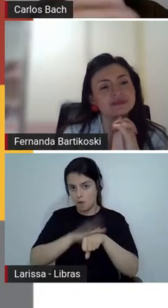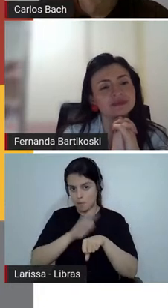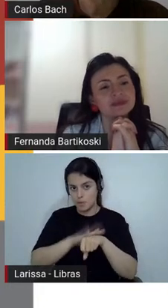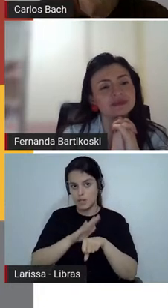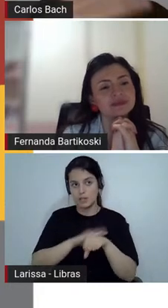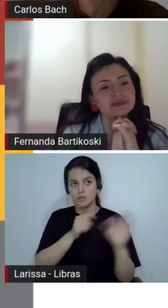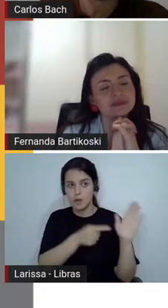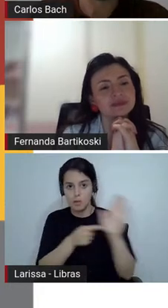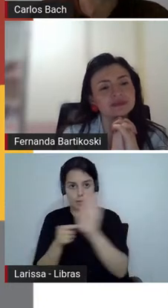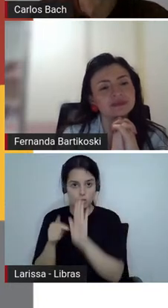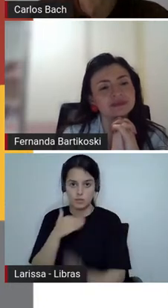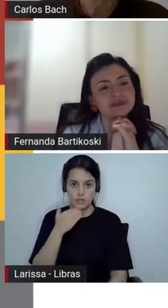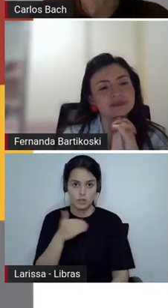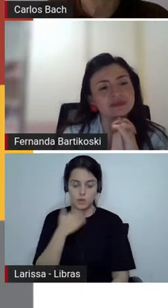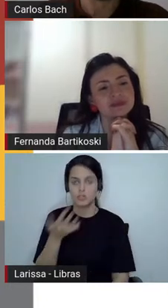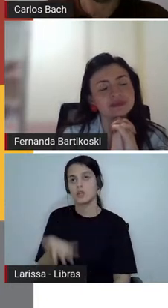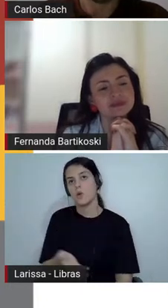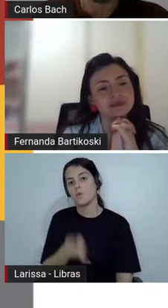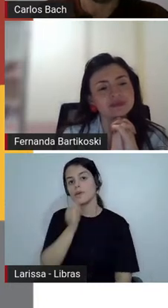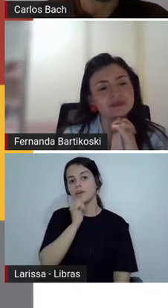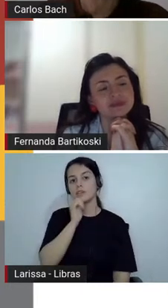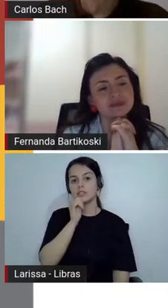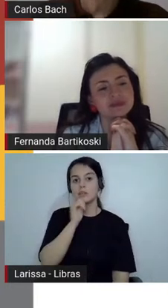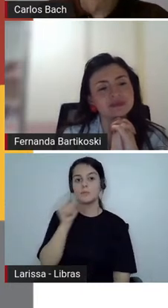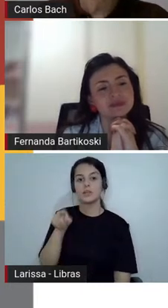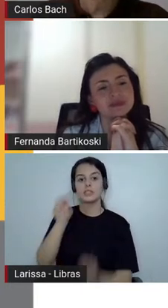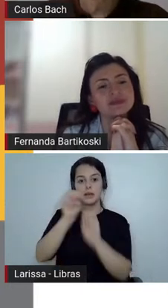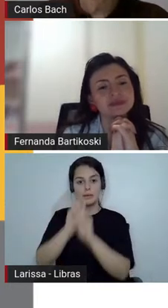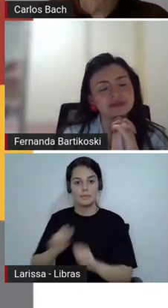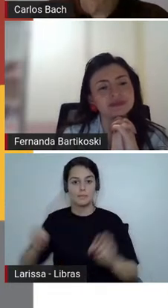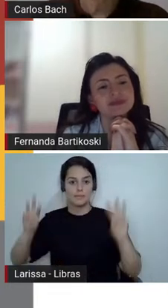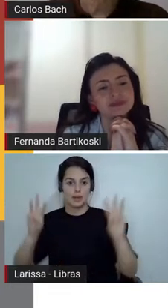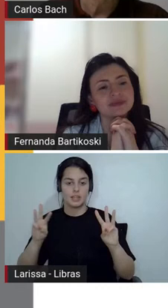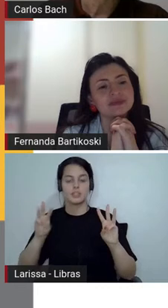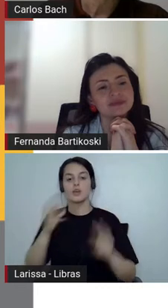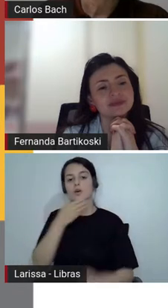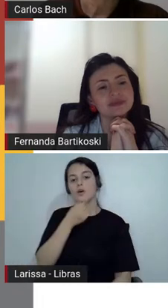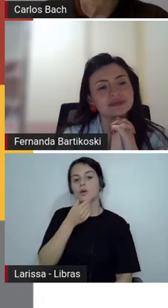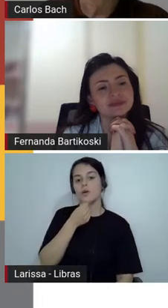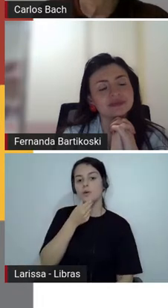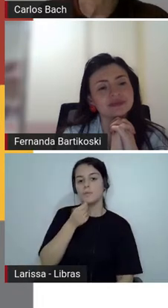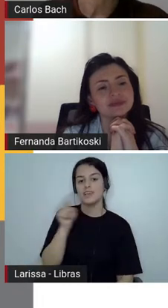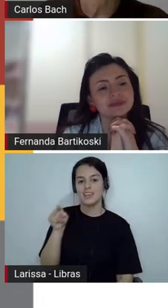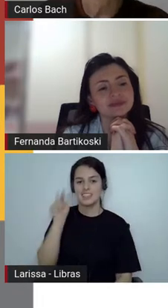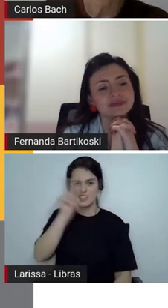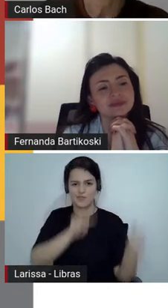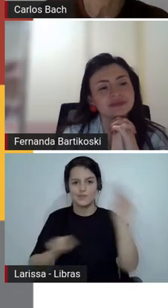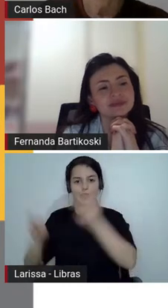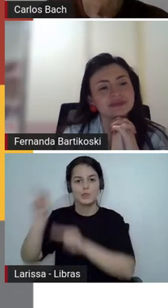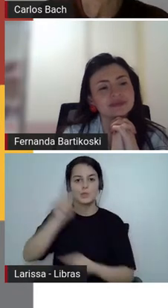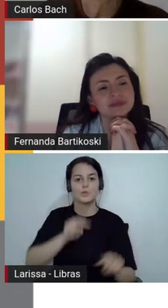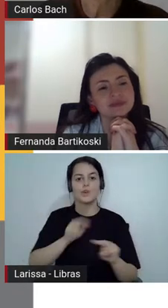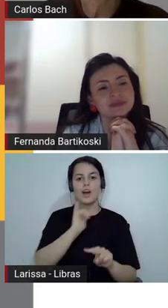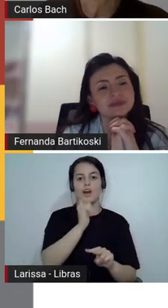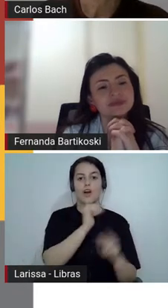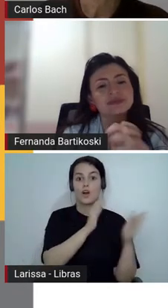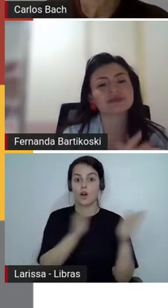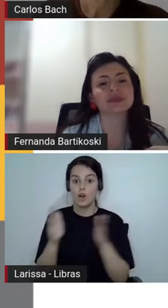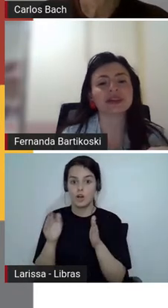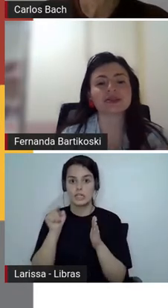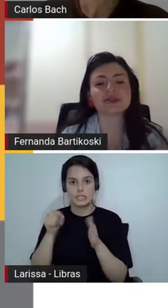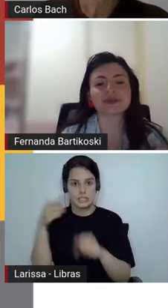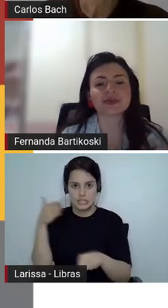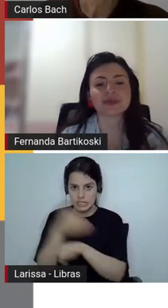que cada um acesse a página ali do Ricardo Leff né que é esse que faz as crônicas visuais o professor pode ler sobre isso pode passar